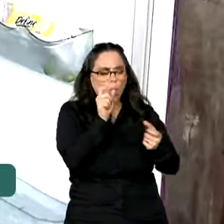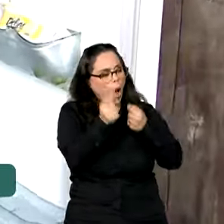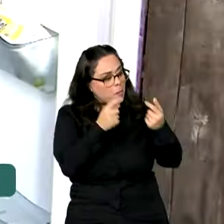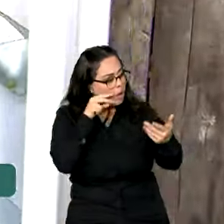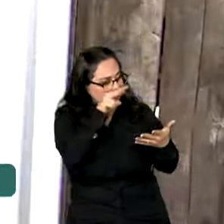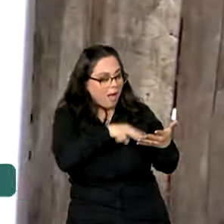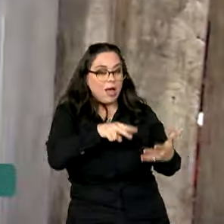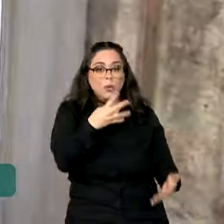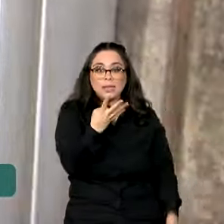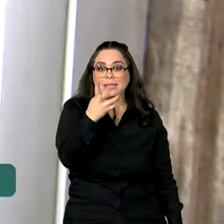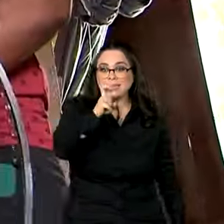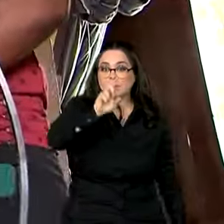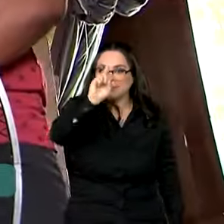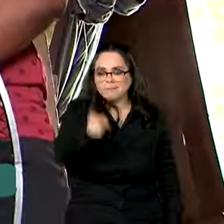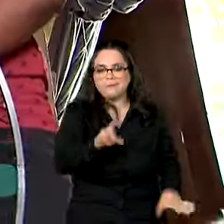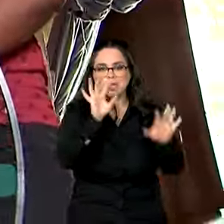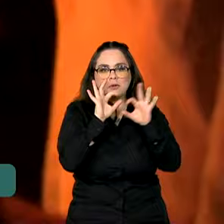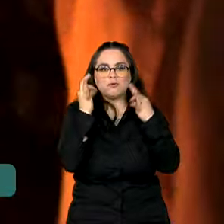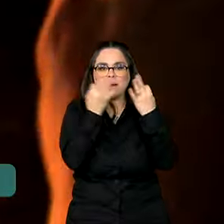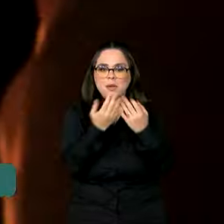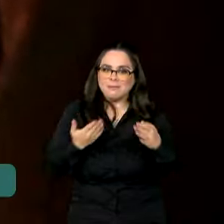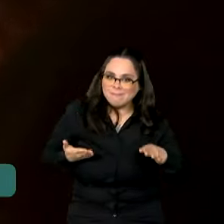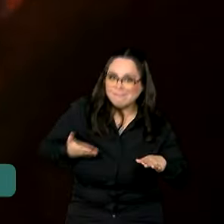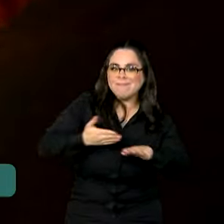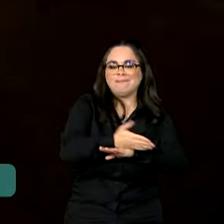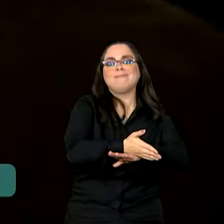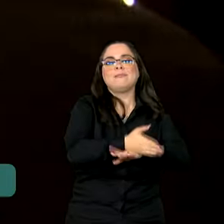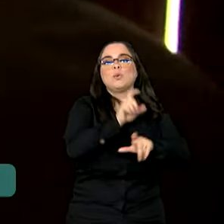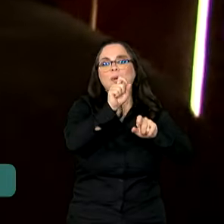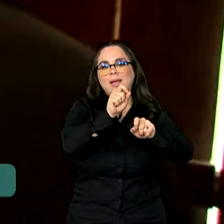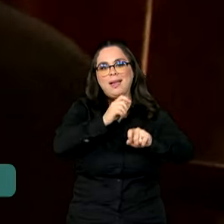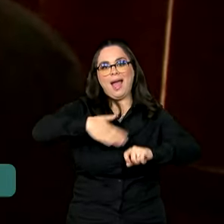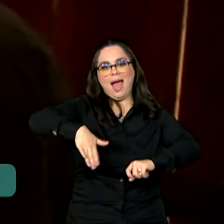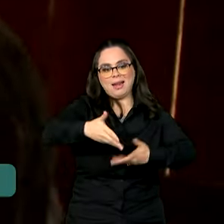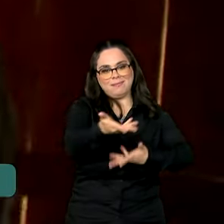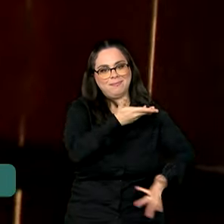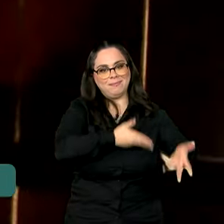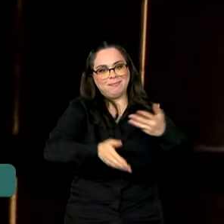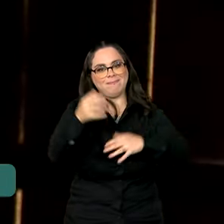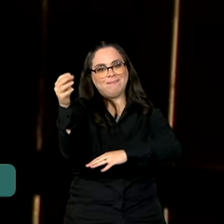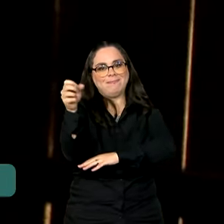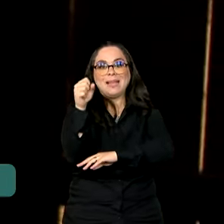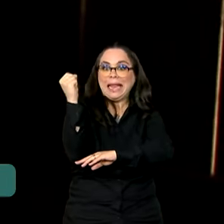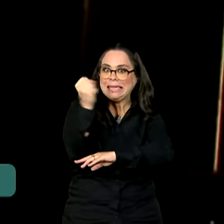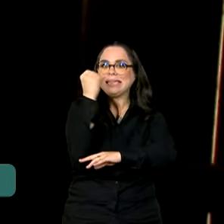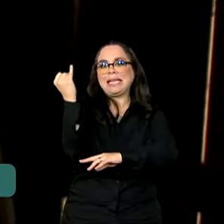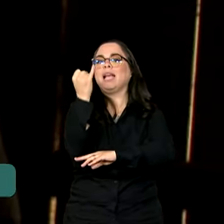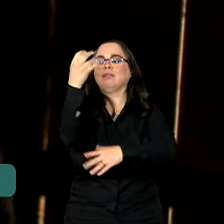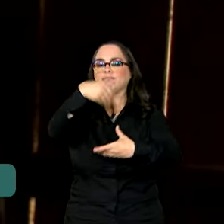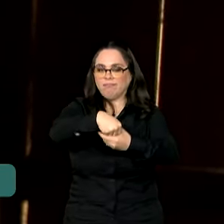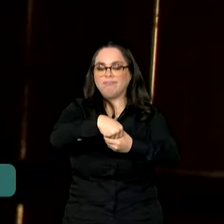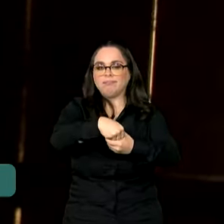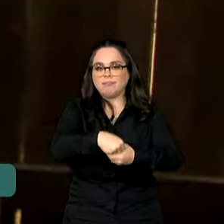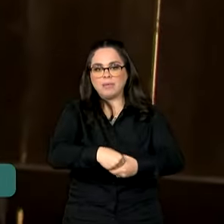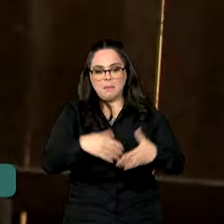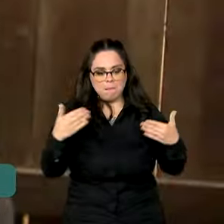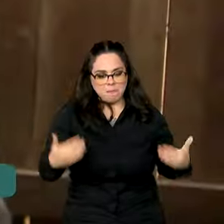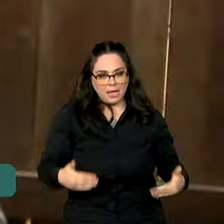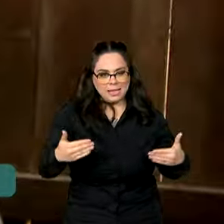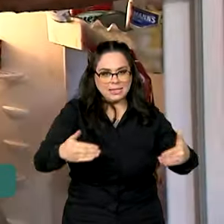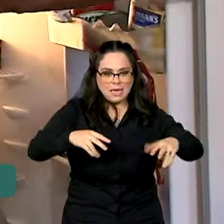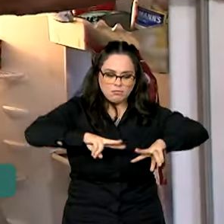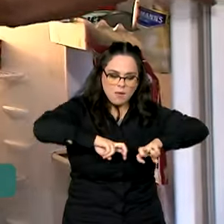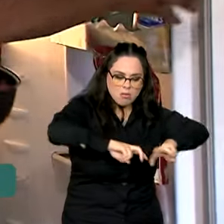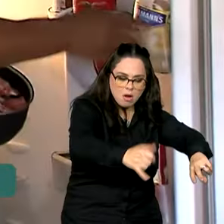45 mil famílias passaram a ter acesso a esse serviço essencial. De acordo com o Ministério de